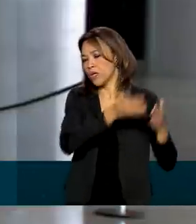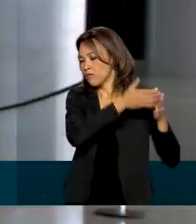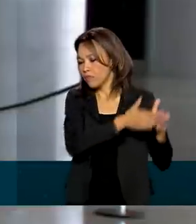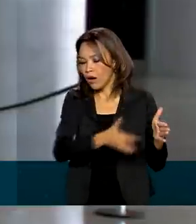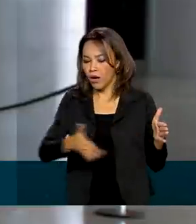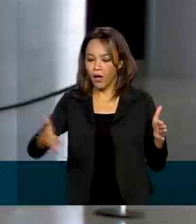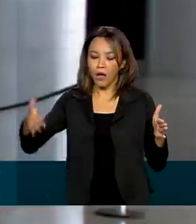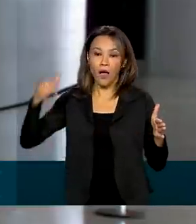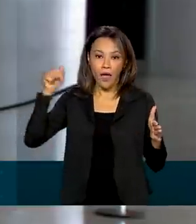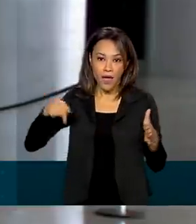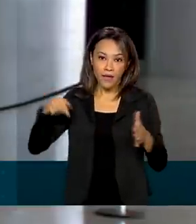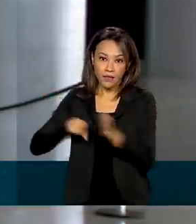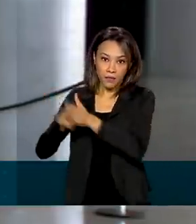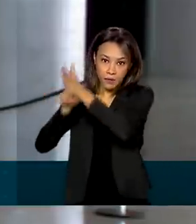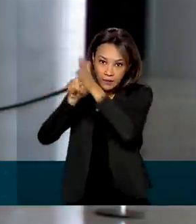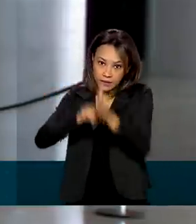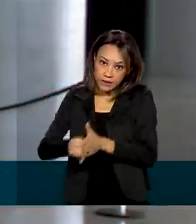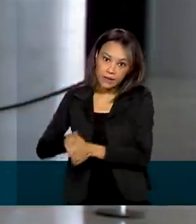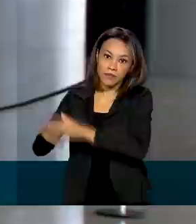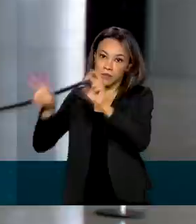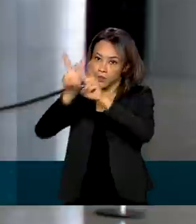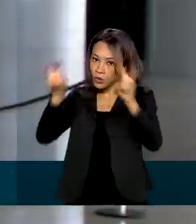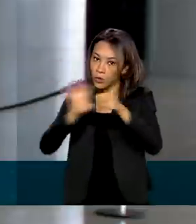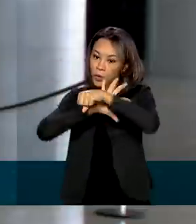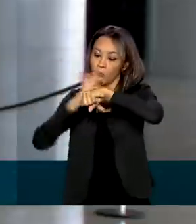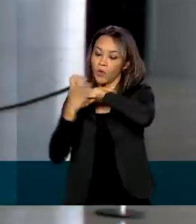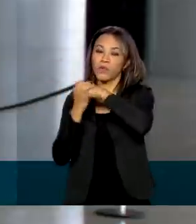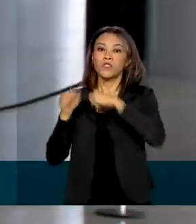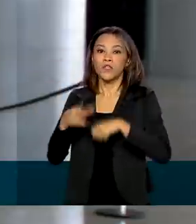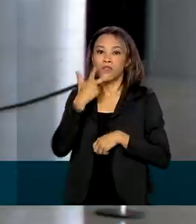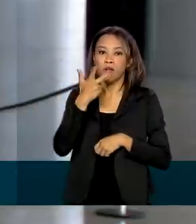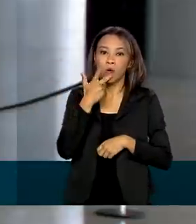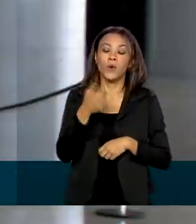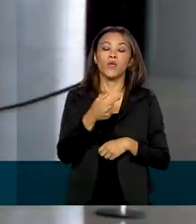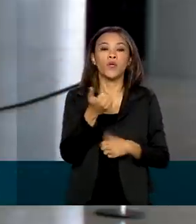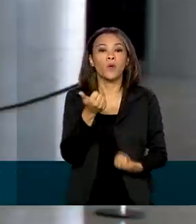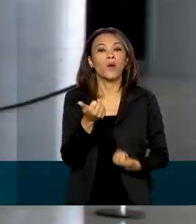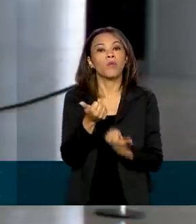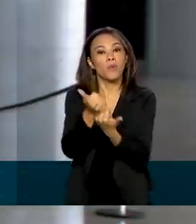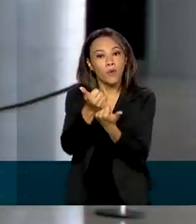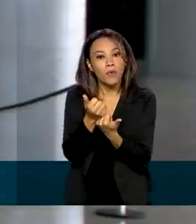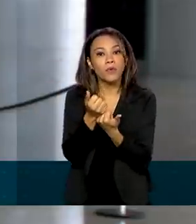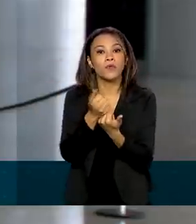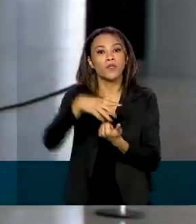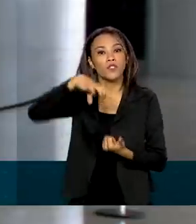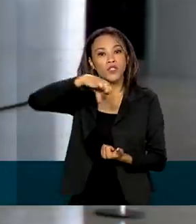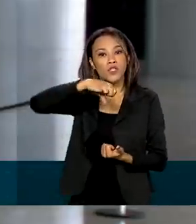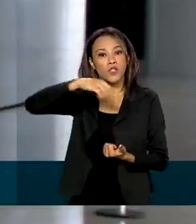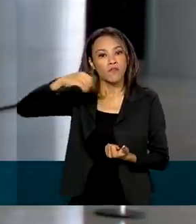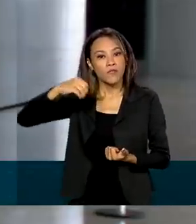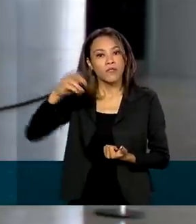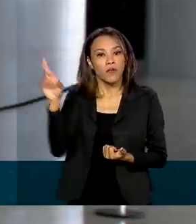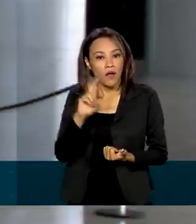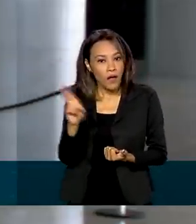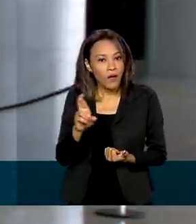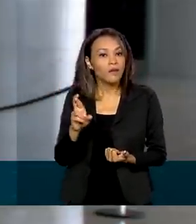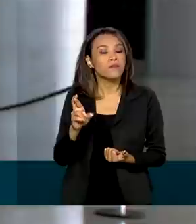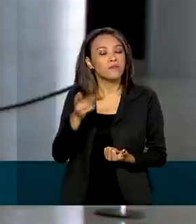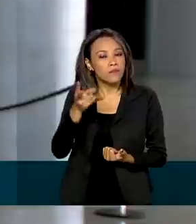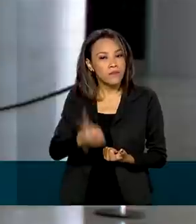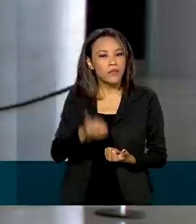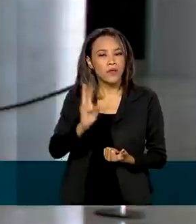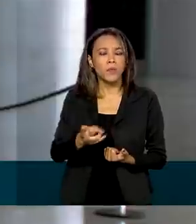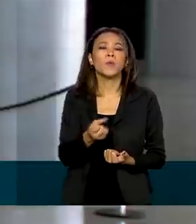denominada PNAD COVID-19, constatou que o benefício no valor médio mensal de R 900,00 esteve presente